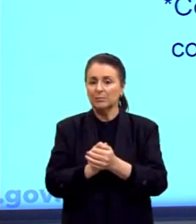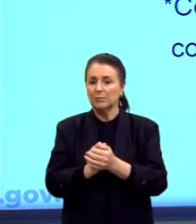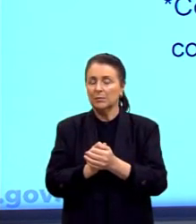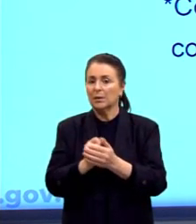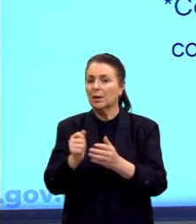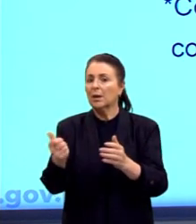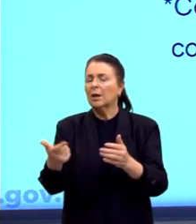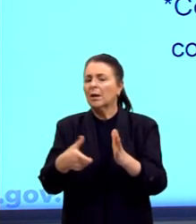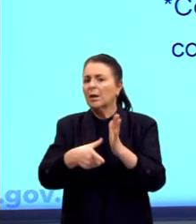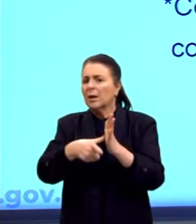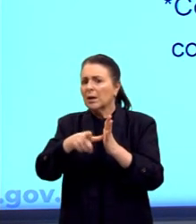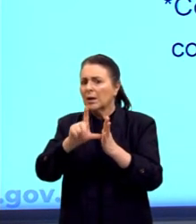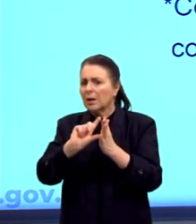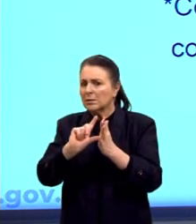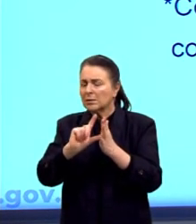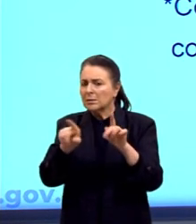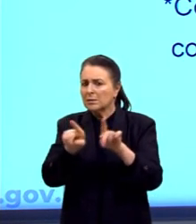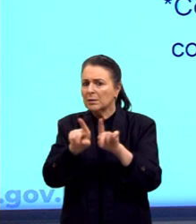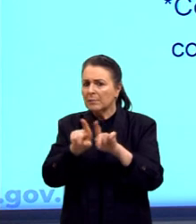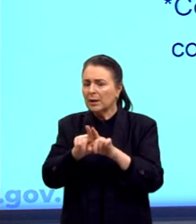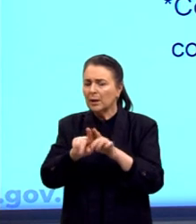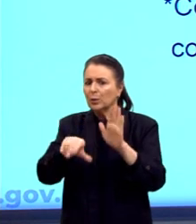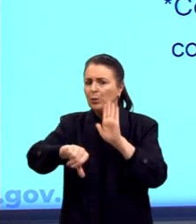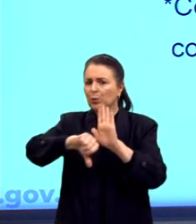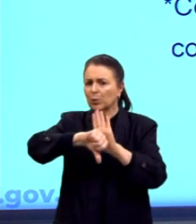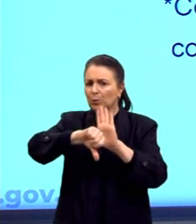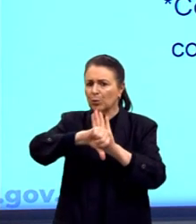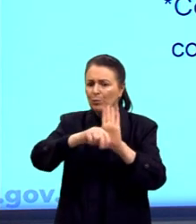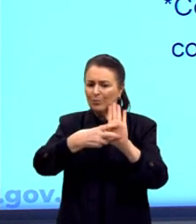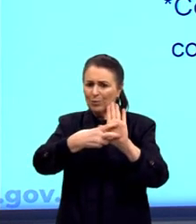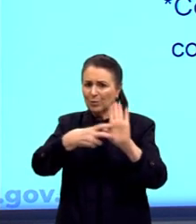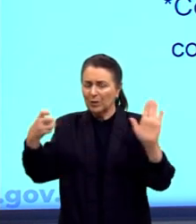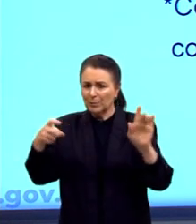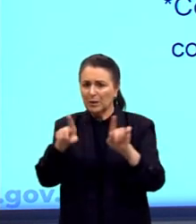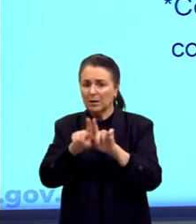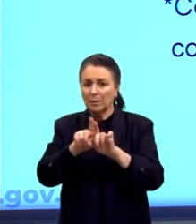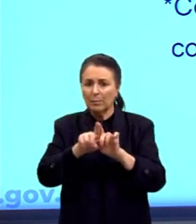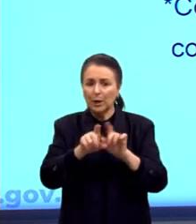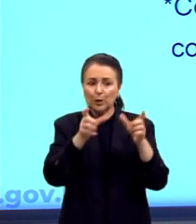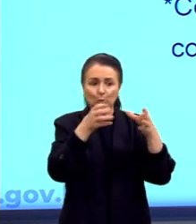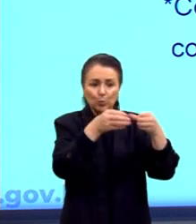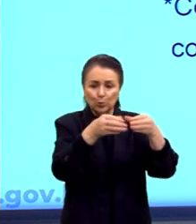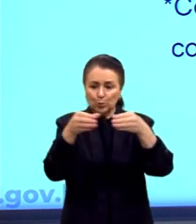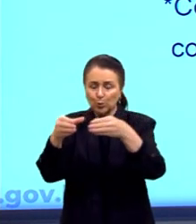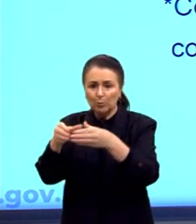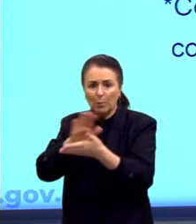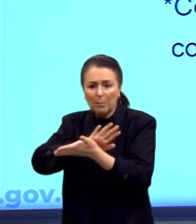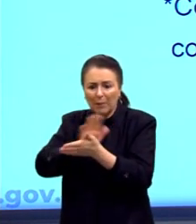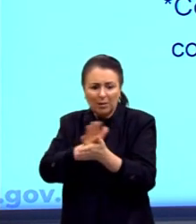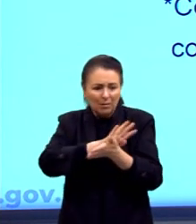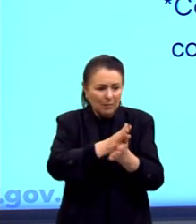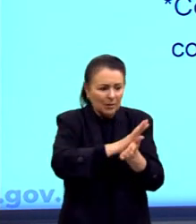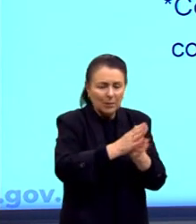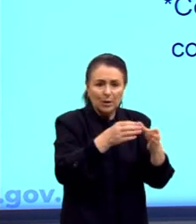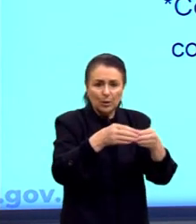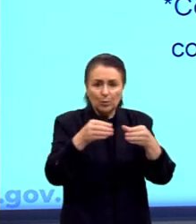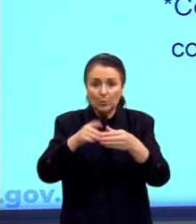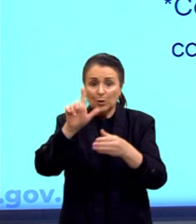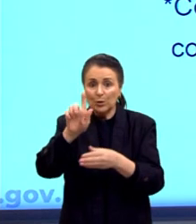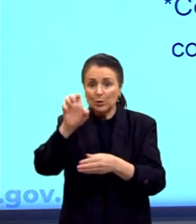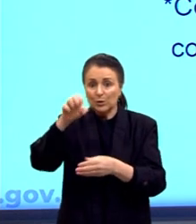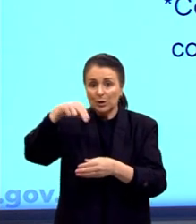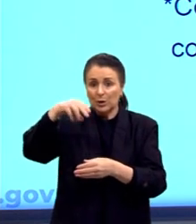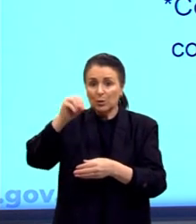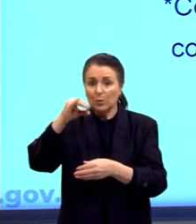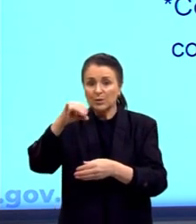e a repressão do crime e genocídio também em 1948. Vejam só que até antes, até então, os genocídios eram algo